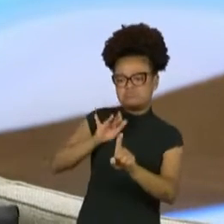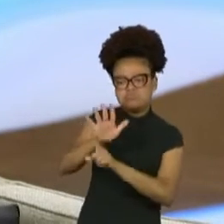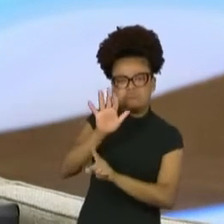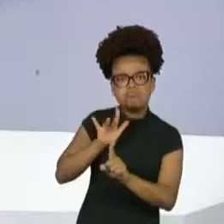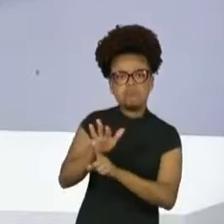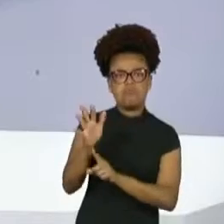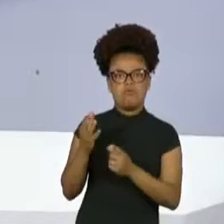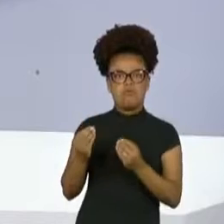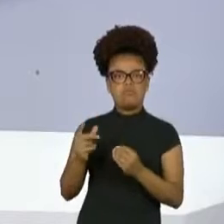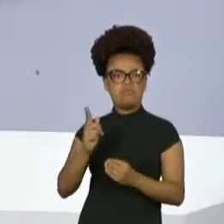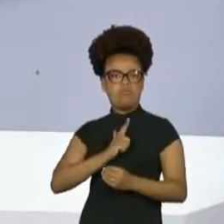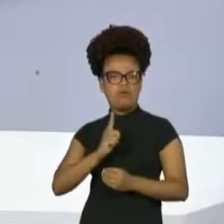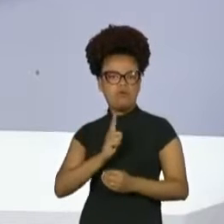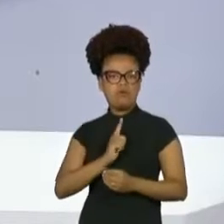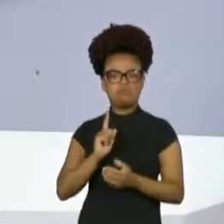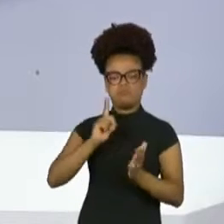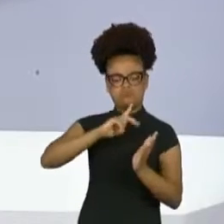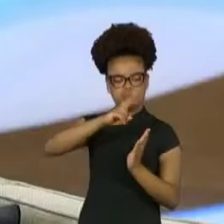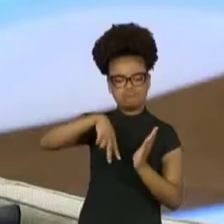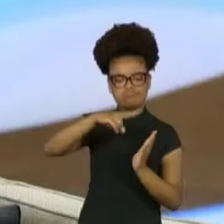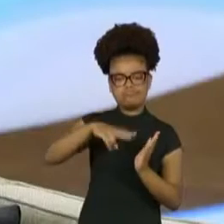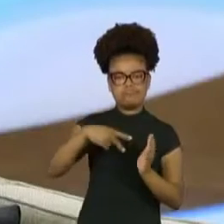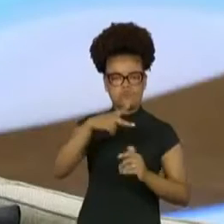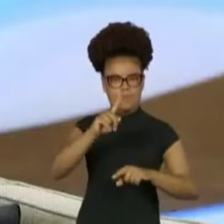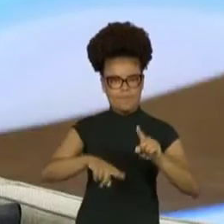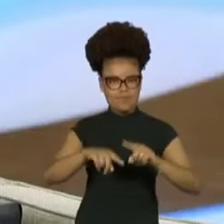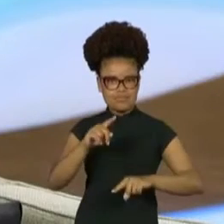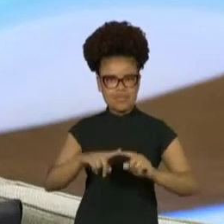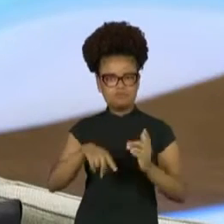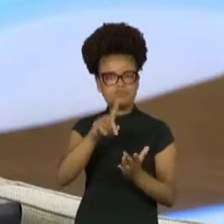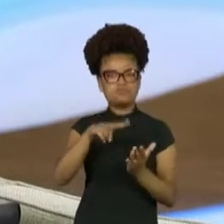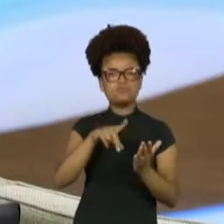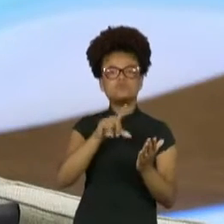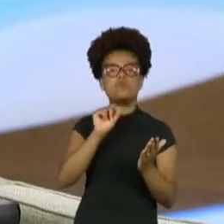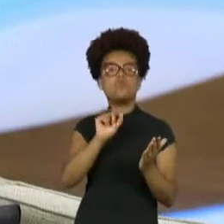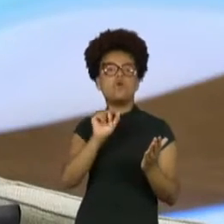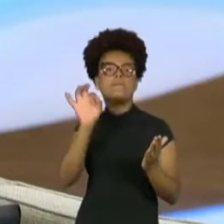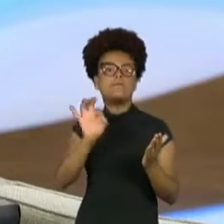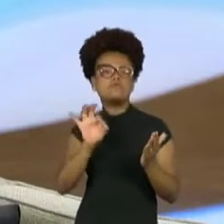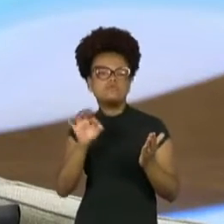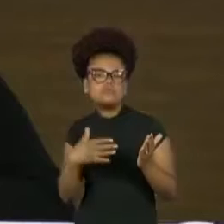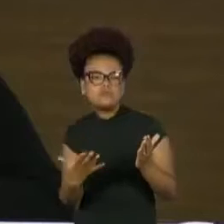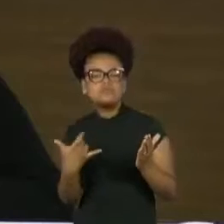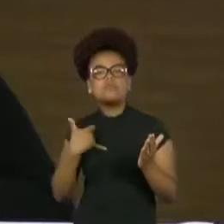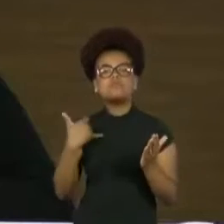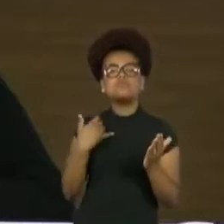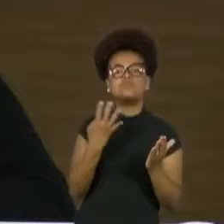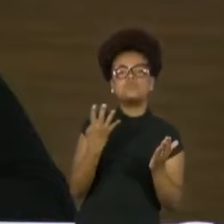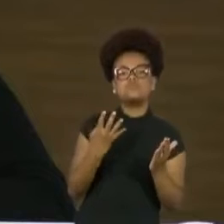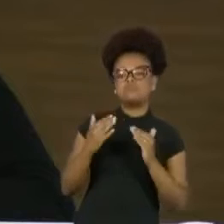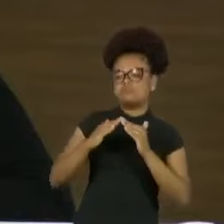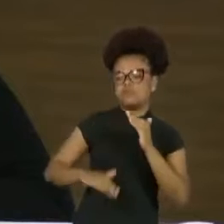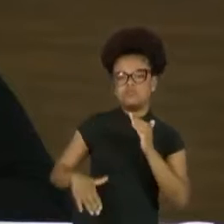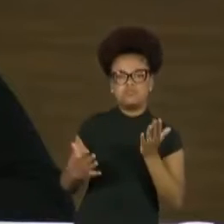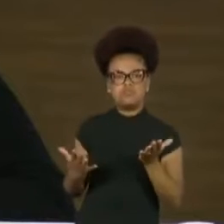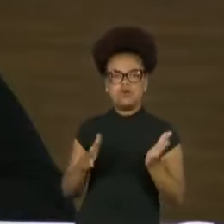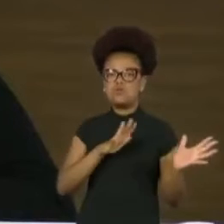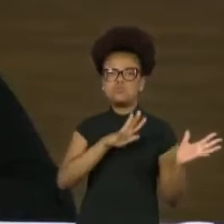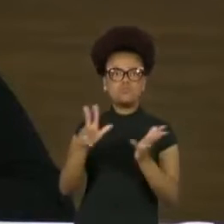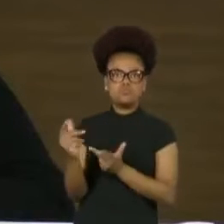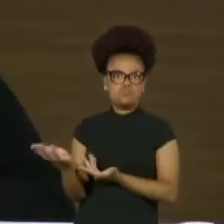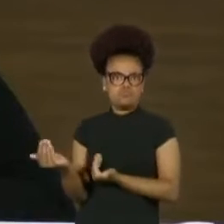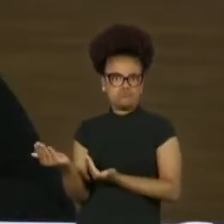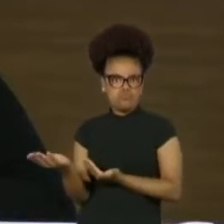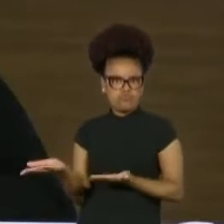um material, seu público, 90% dele tem menos de 44 anos. Pois é. É muito jovem, né? Então, impressionada.